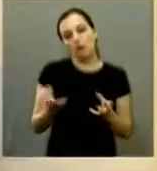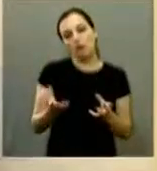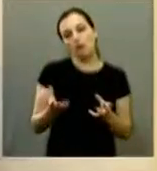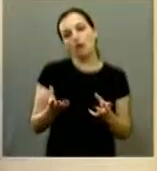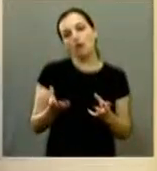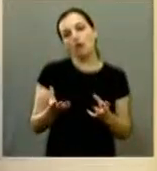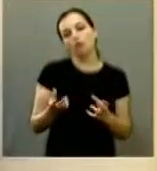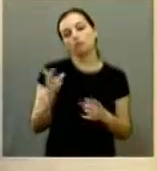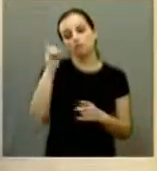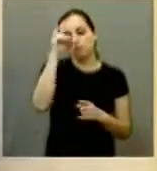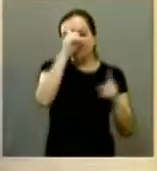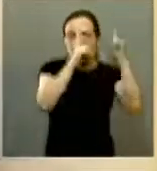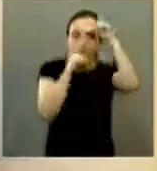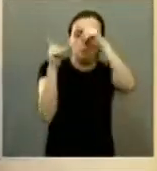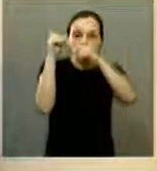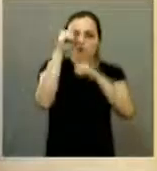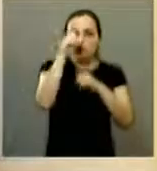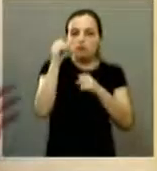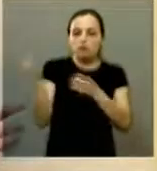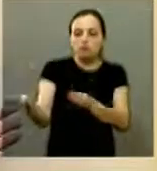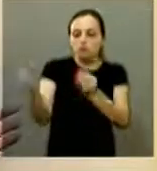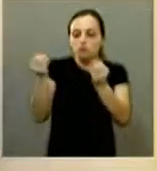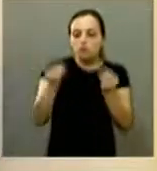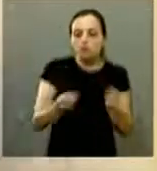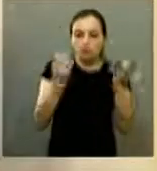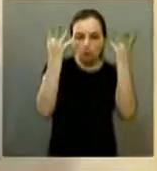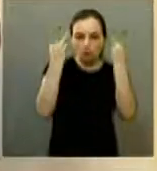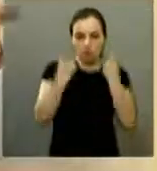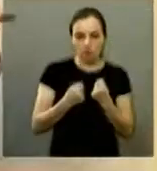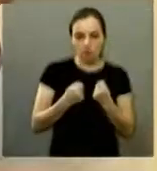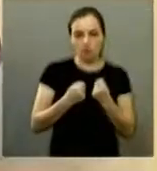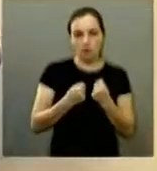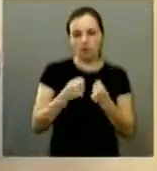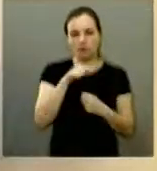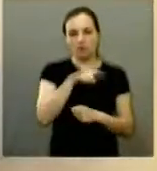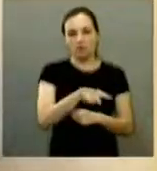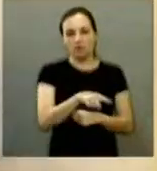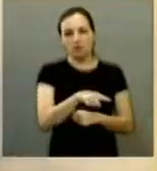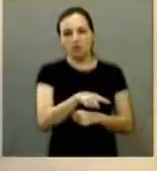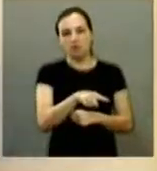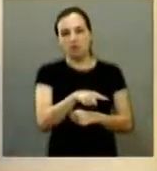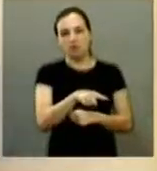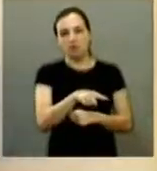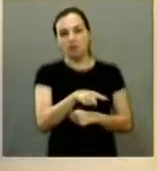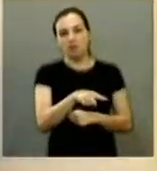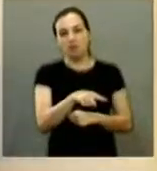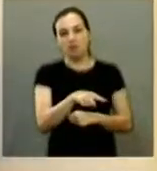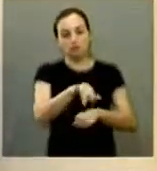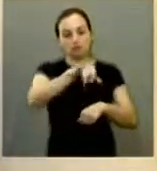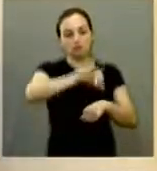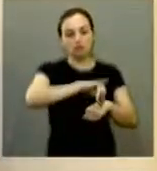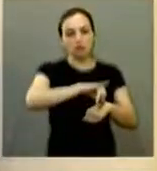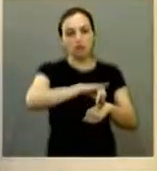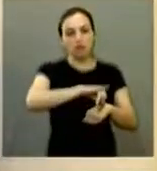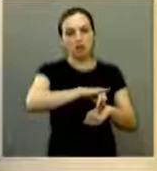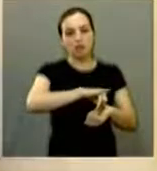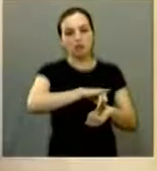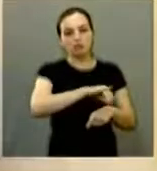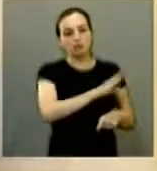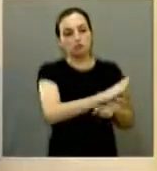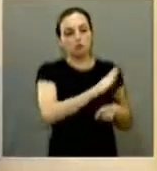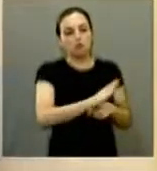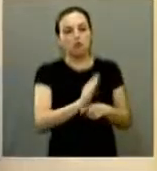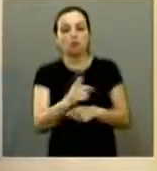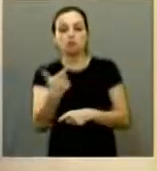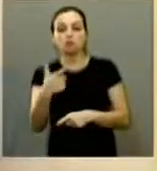exemplo tiveram dificuldade em retirar o animal de lá e aí fica lá no centro de zoonoses que muitas vezes não tem nem a ração